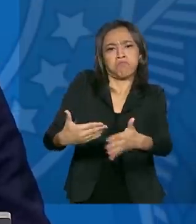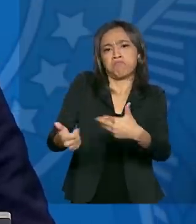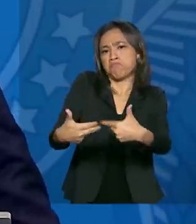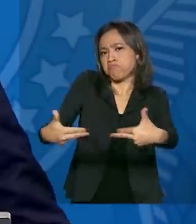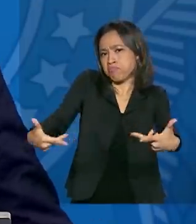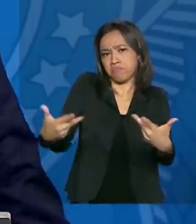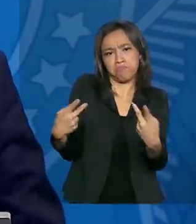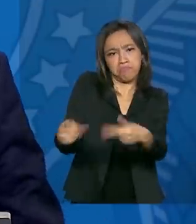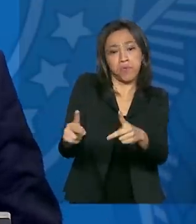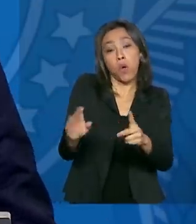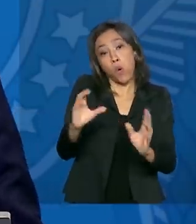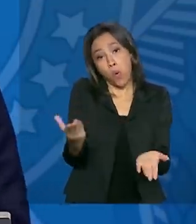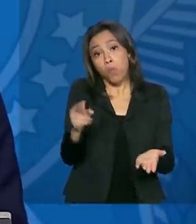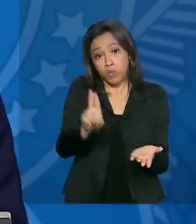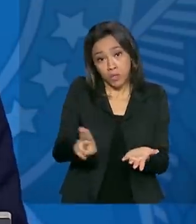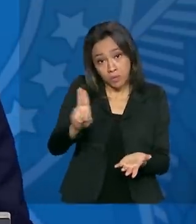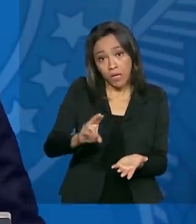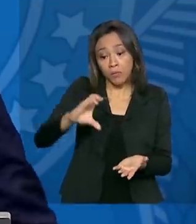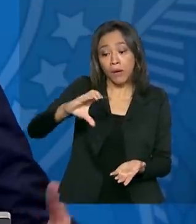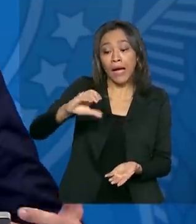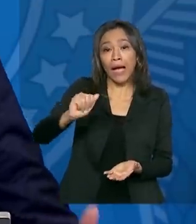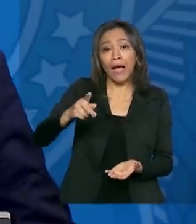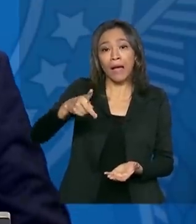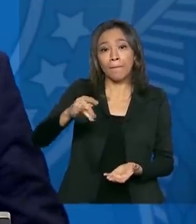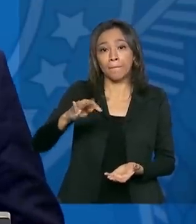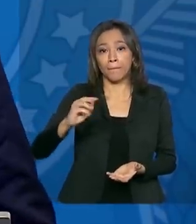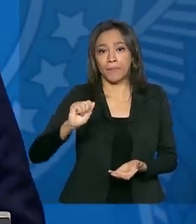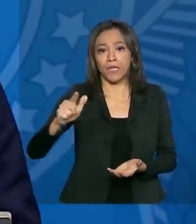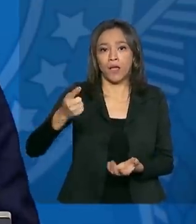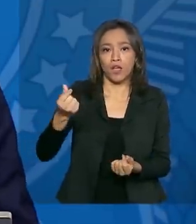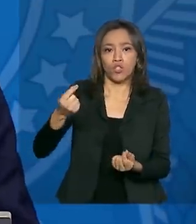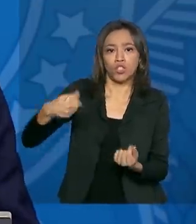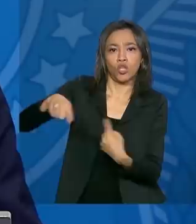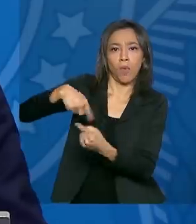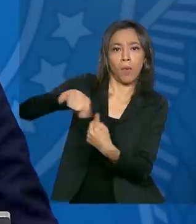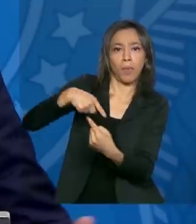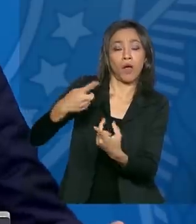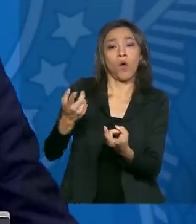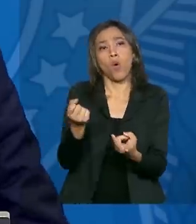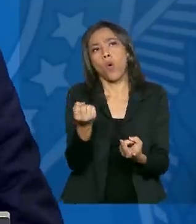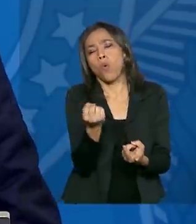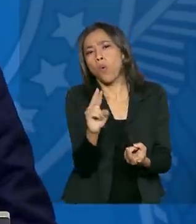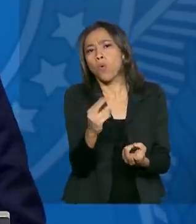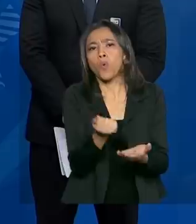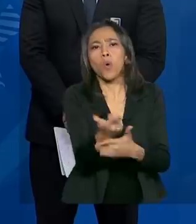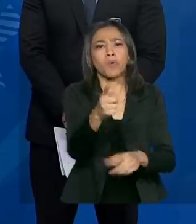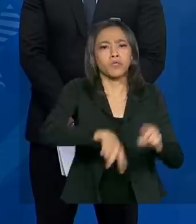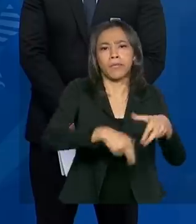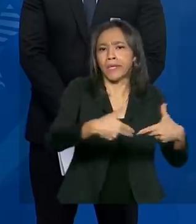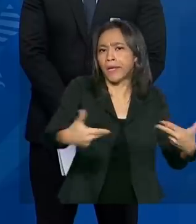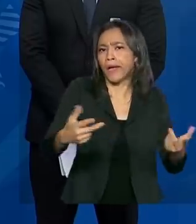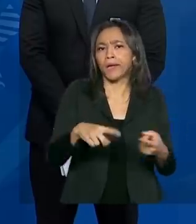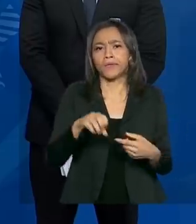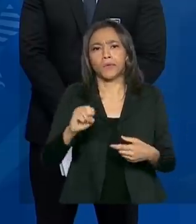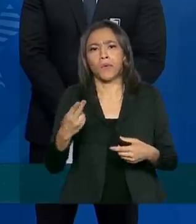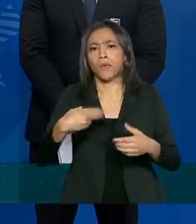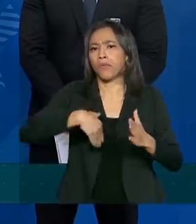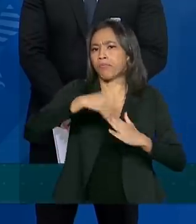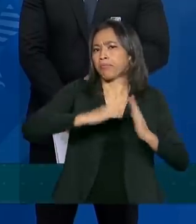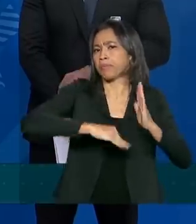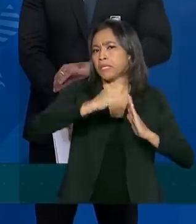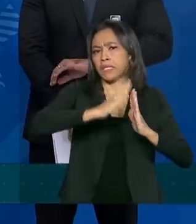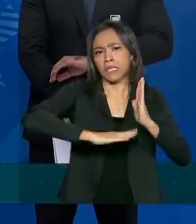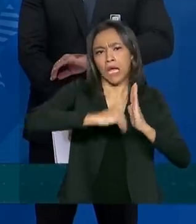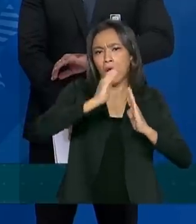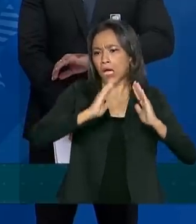ou para capital de giro, ou para compra de equipamentos, ou para reformas. O ministério também lançou